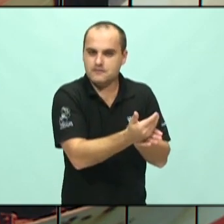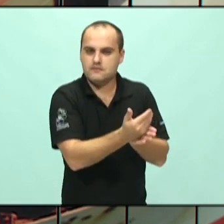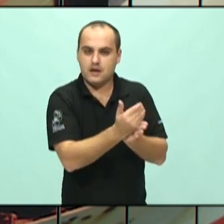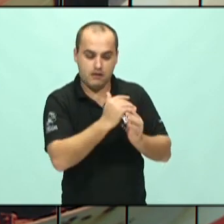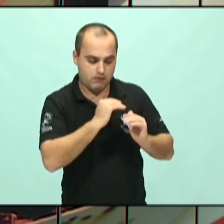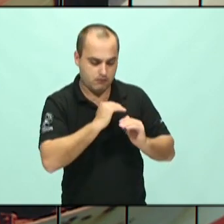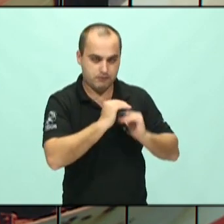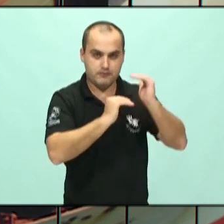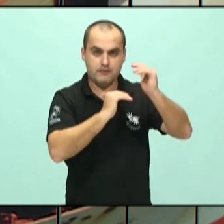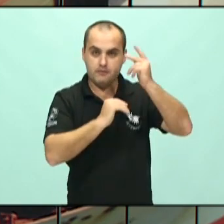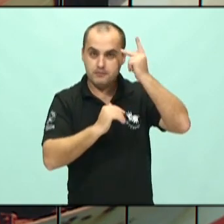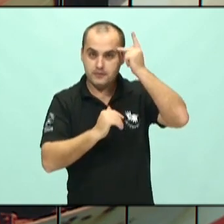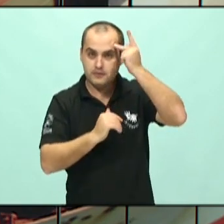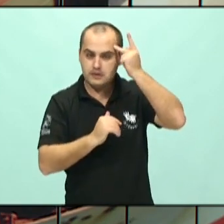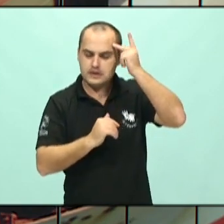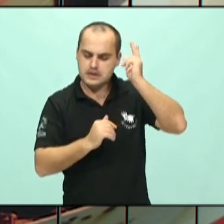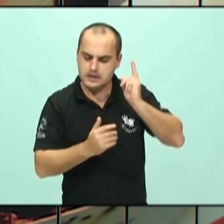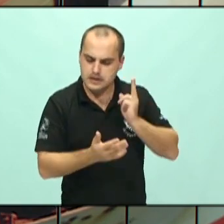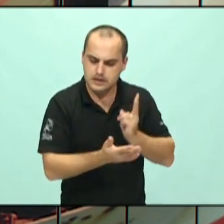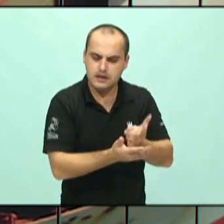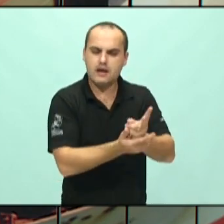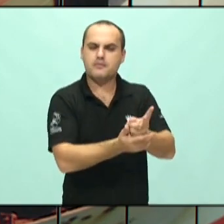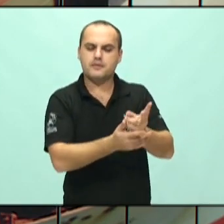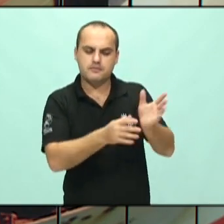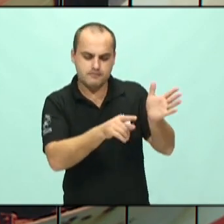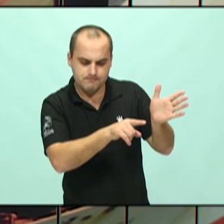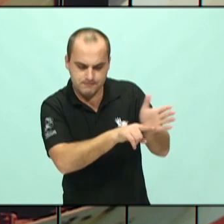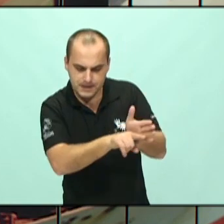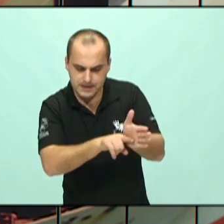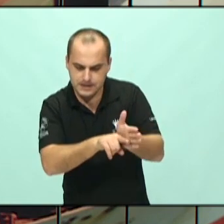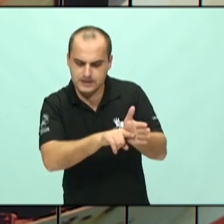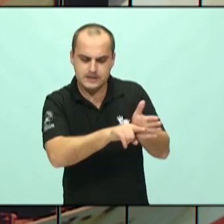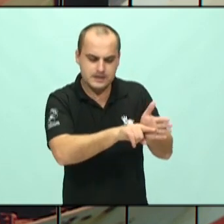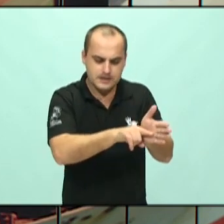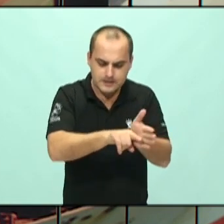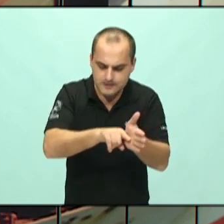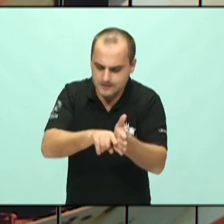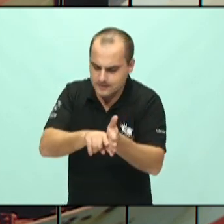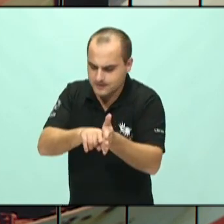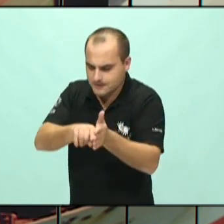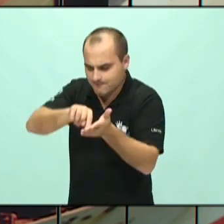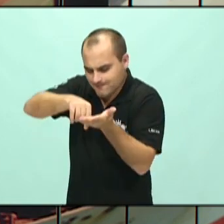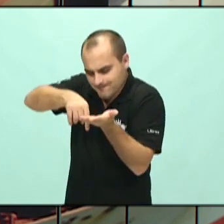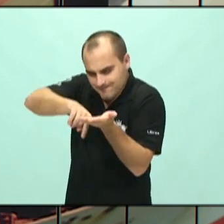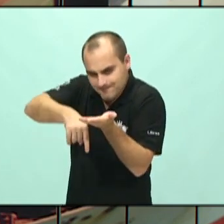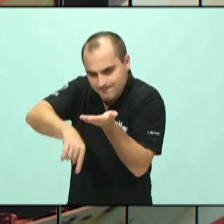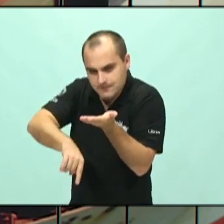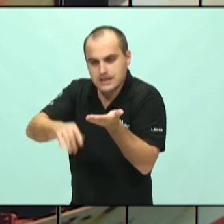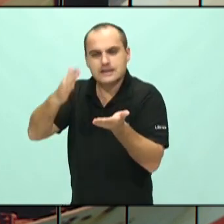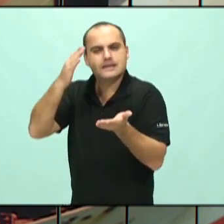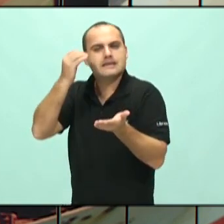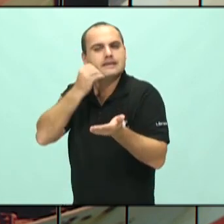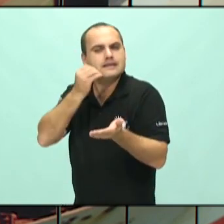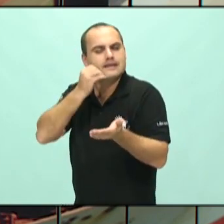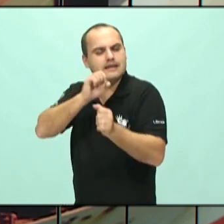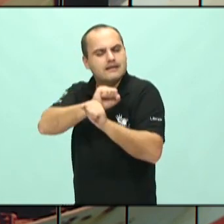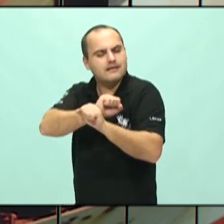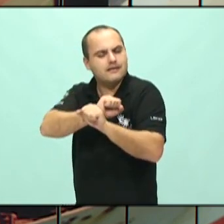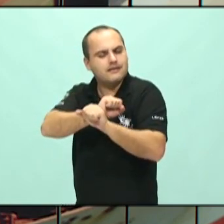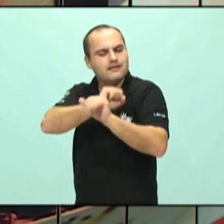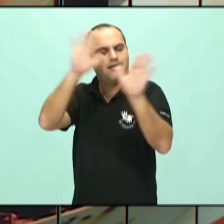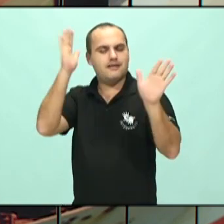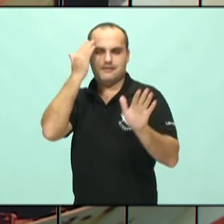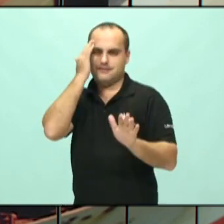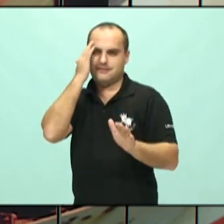questão psiquiátrica, vai sempre existir essa busca, né? Uma busca maior por compreensão, né? Mas essa busca, ela é muito